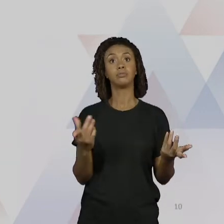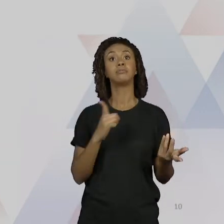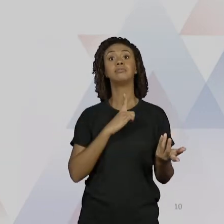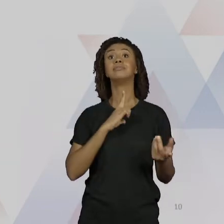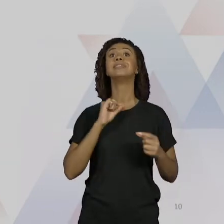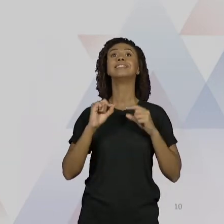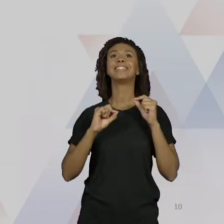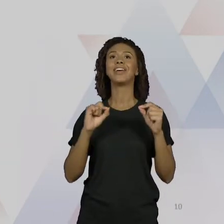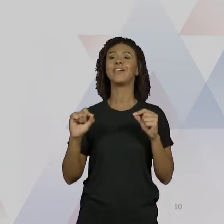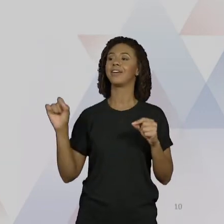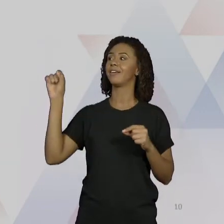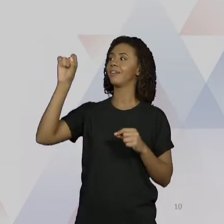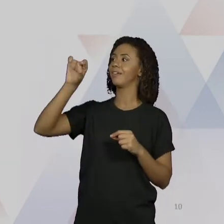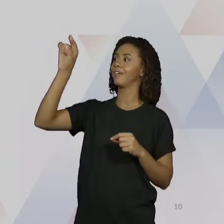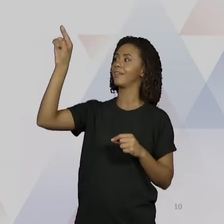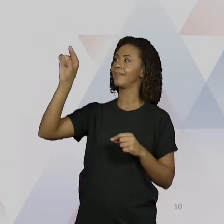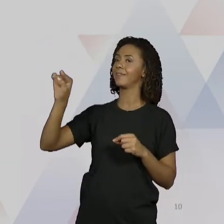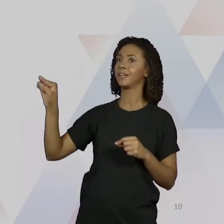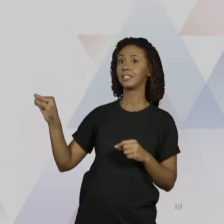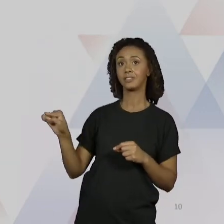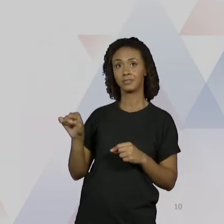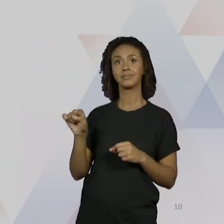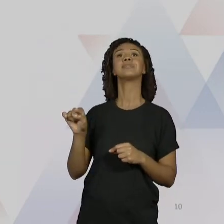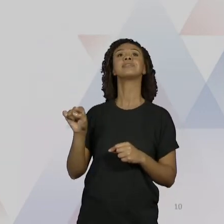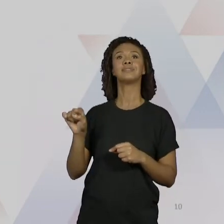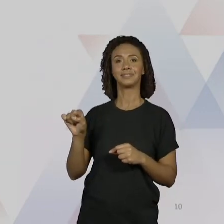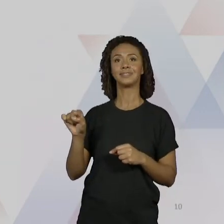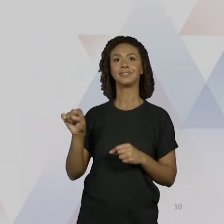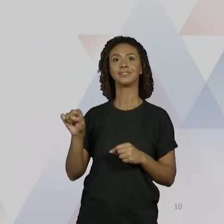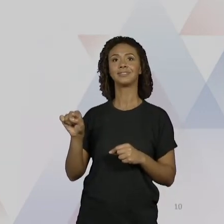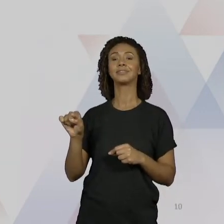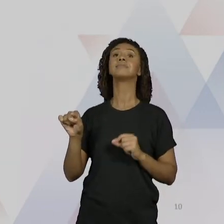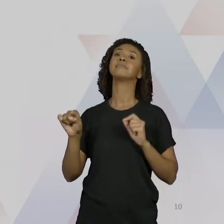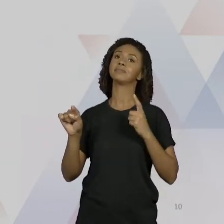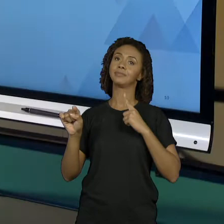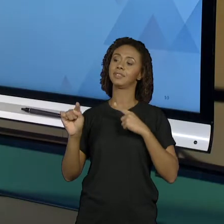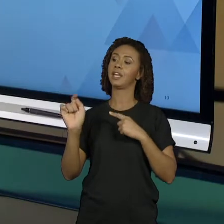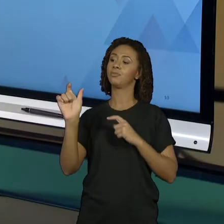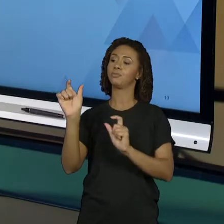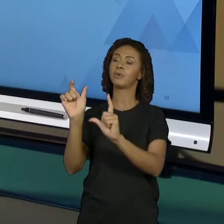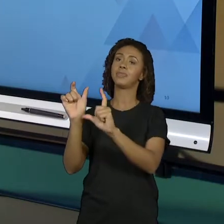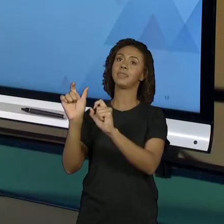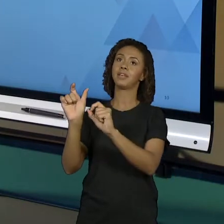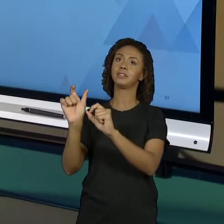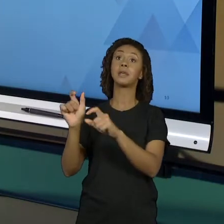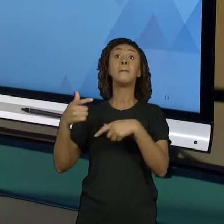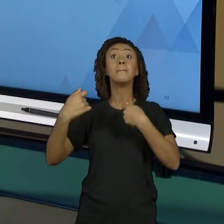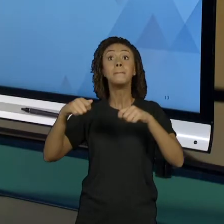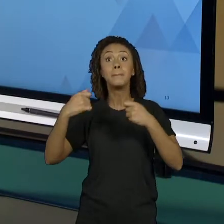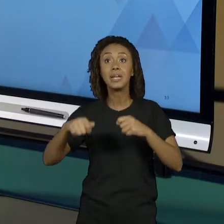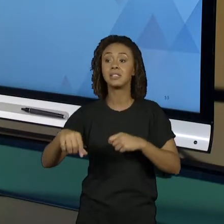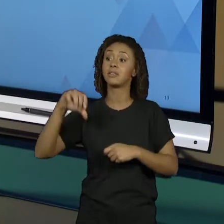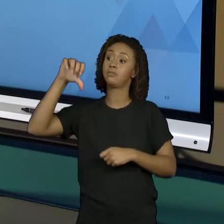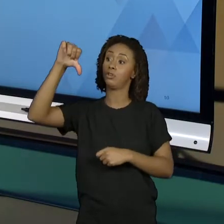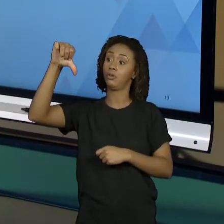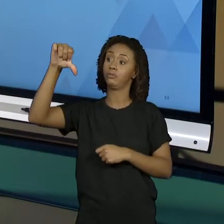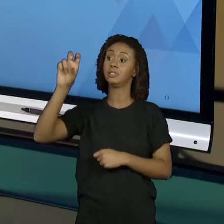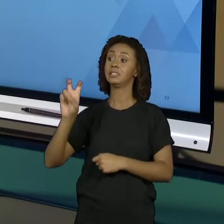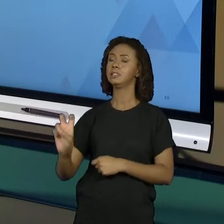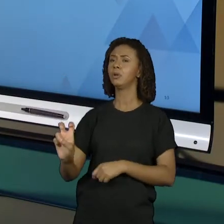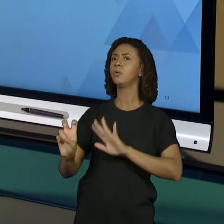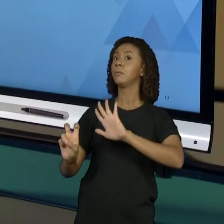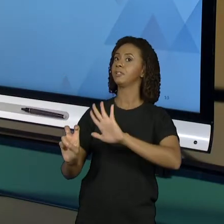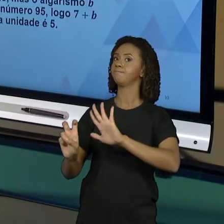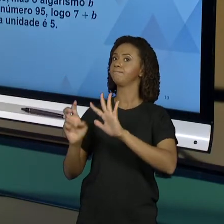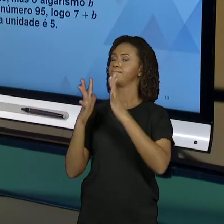na base 10 o 3 mais a tem que ser 9 e o 7 mais b tem que ser 5. Mas só tomar um pouquinho de cuidado.